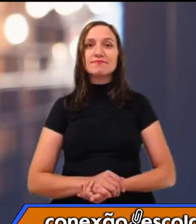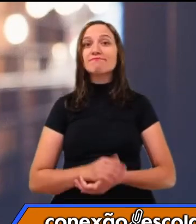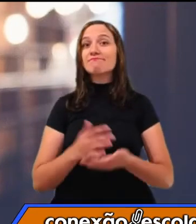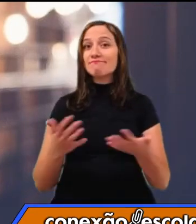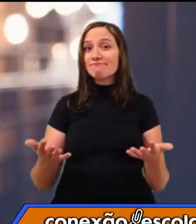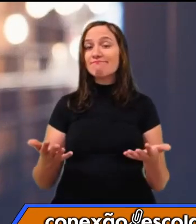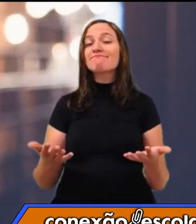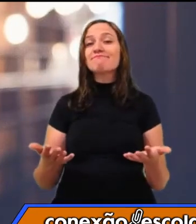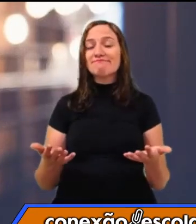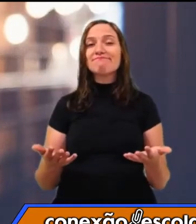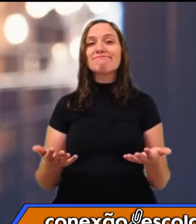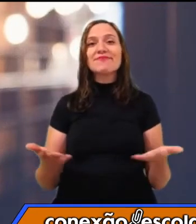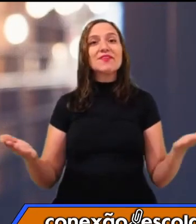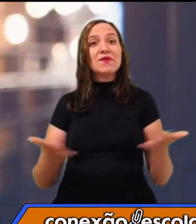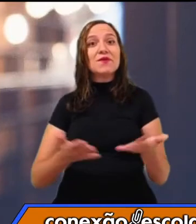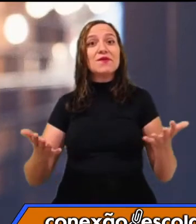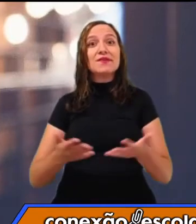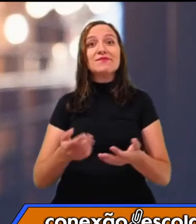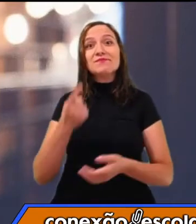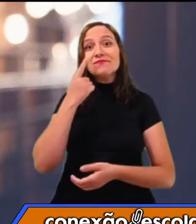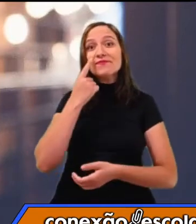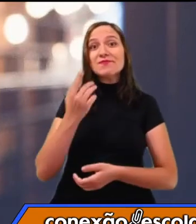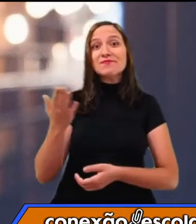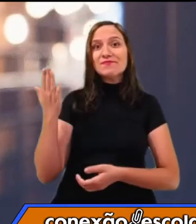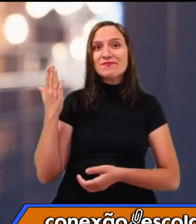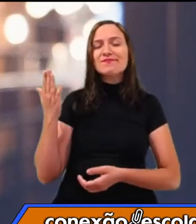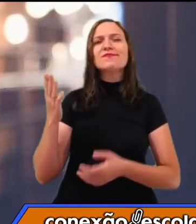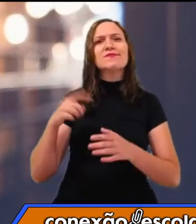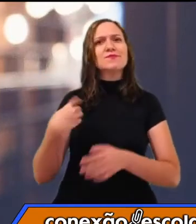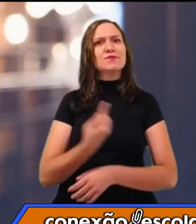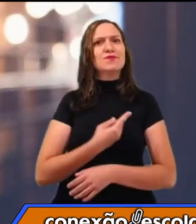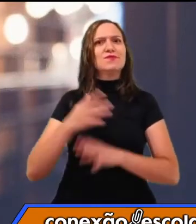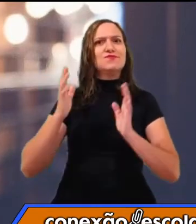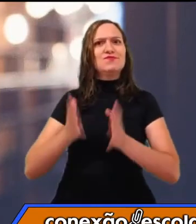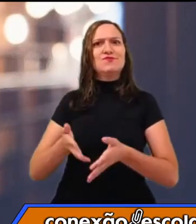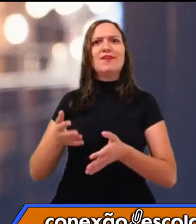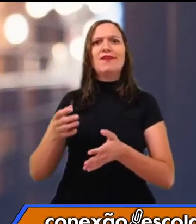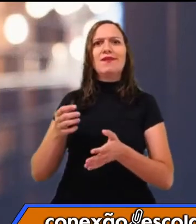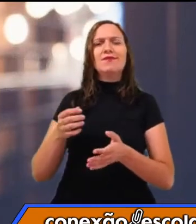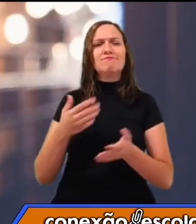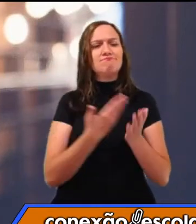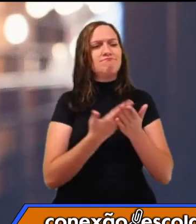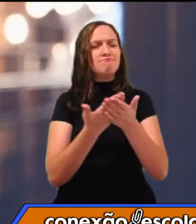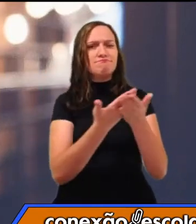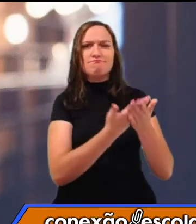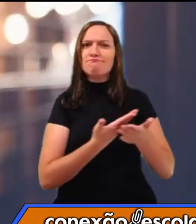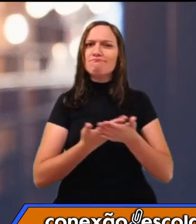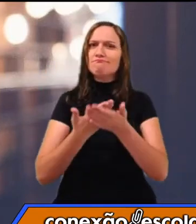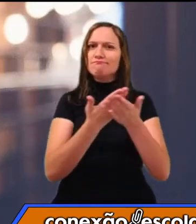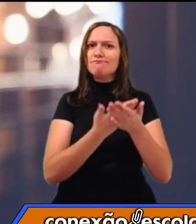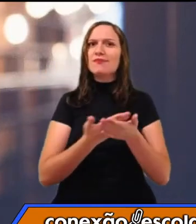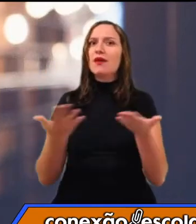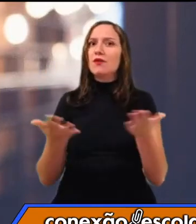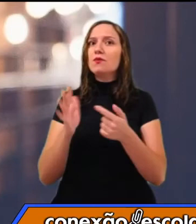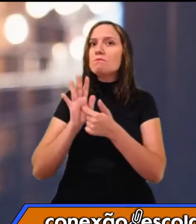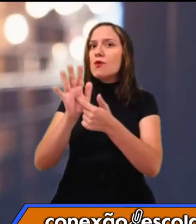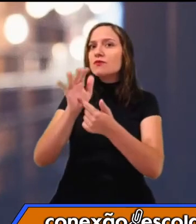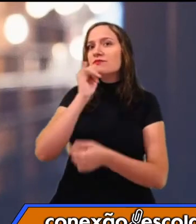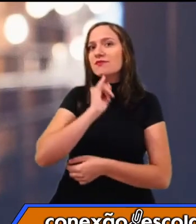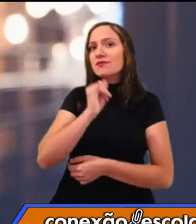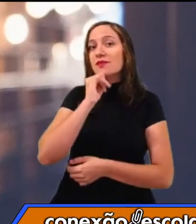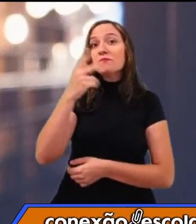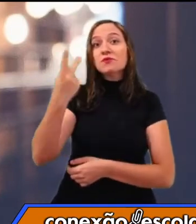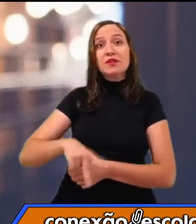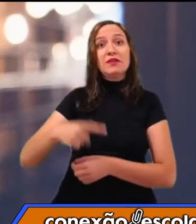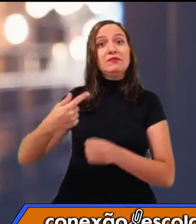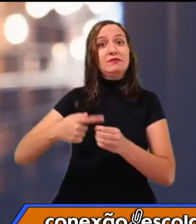Então, pessoal, depois de tudo isso, eu trouxe aqui alguns exemplos de monumentos aqui de